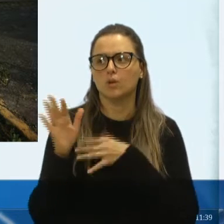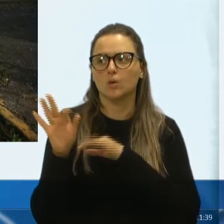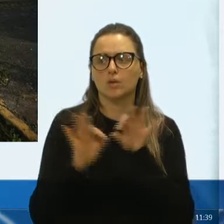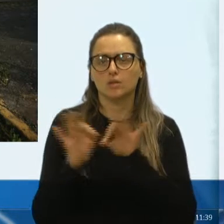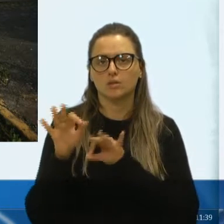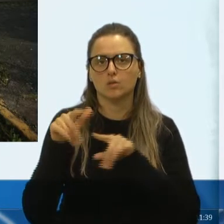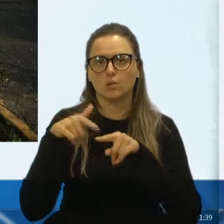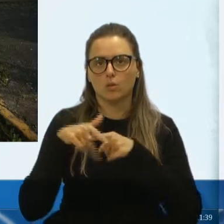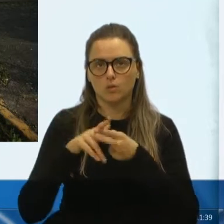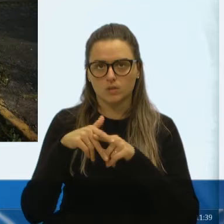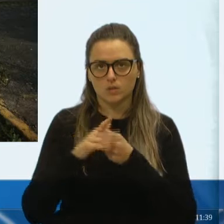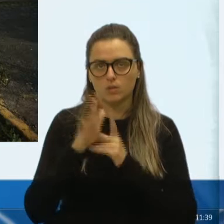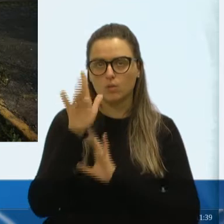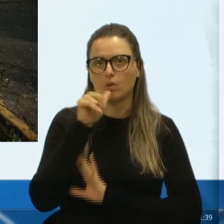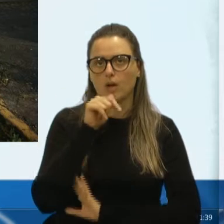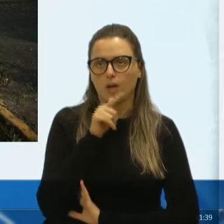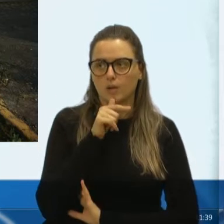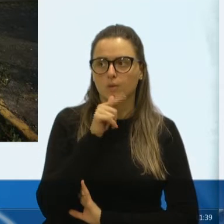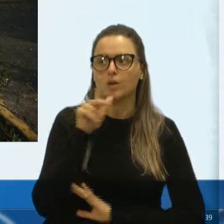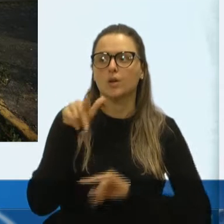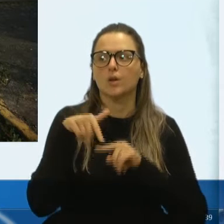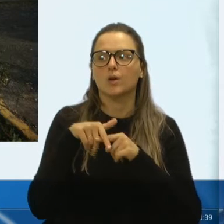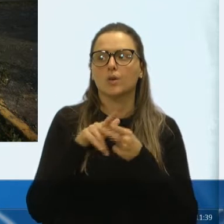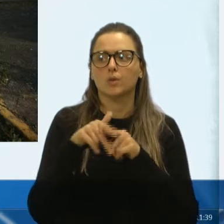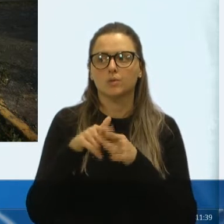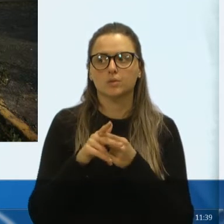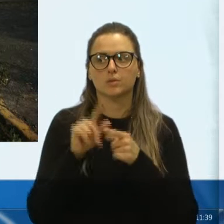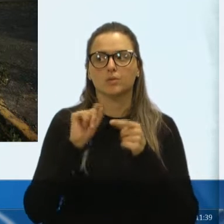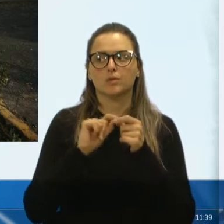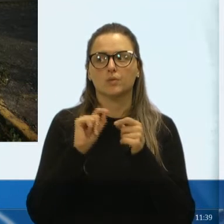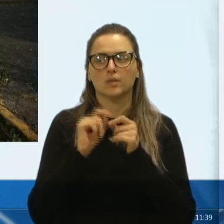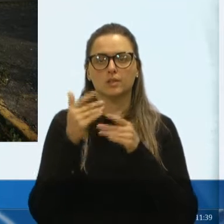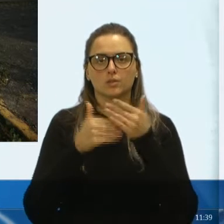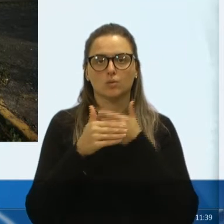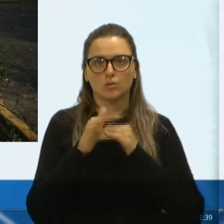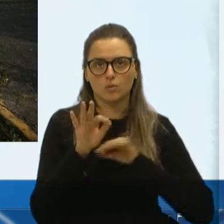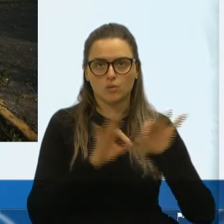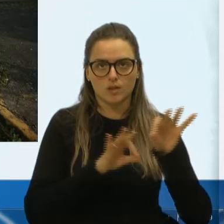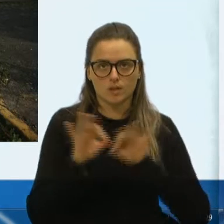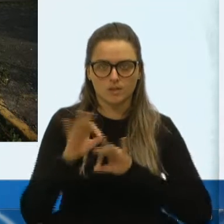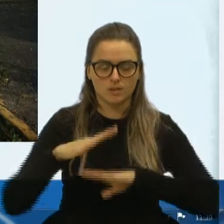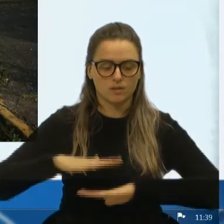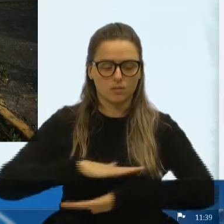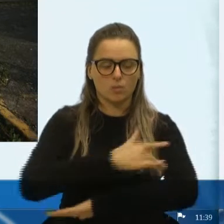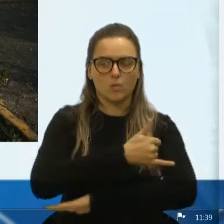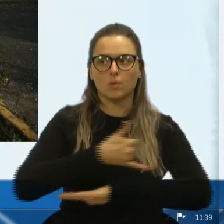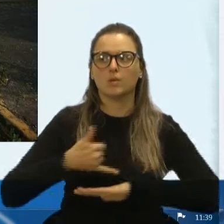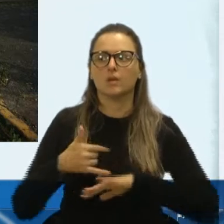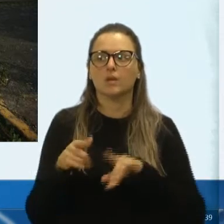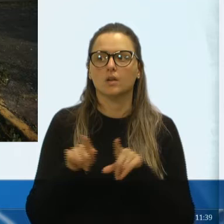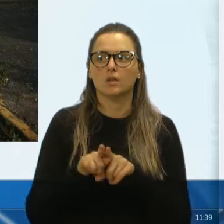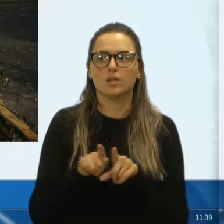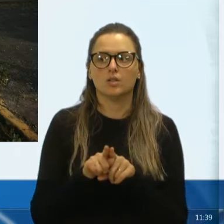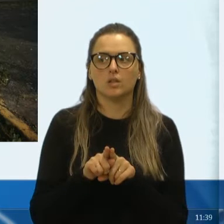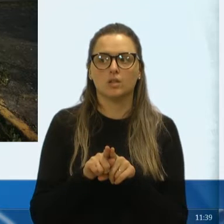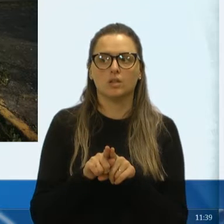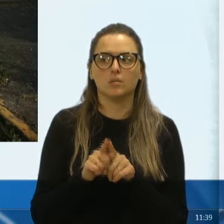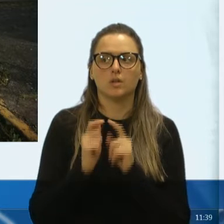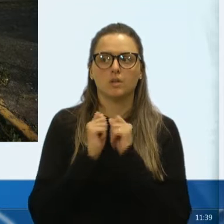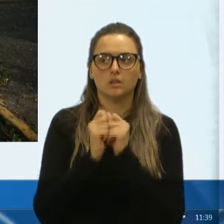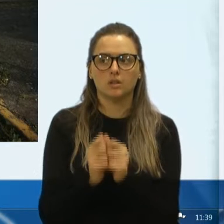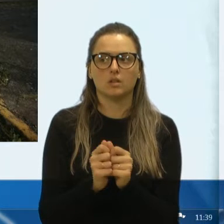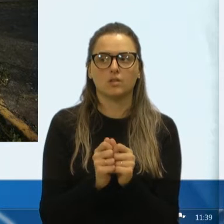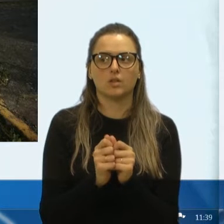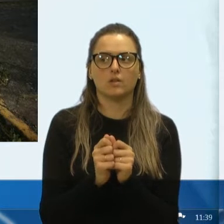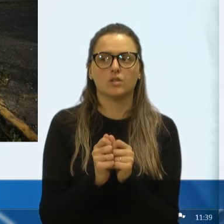consertaram a rede de água, consertaram, fizeram o conserto asfáltico, e resolveram um problema lá, que era bem numa